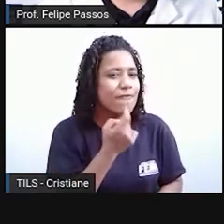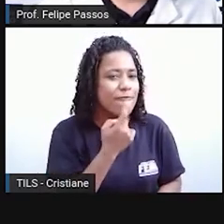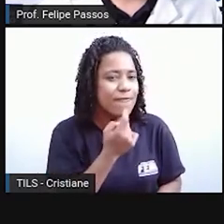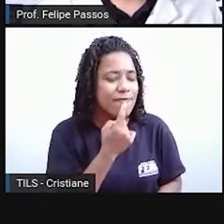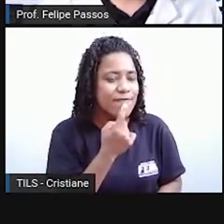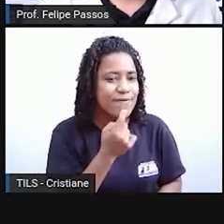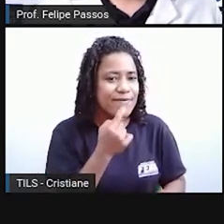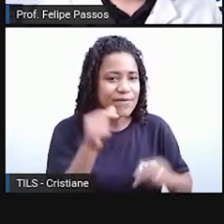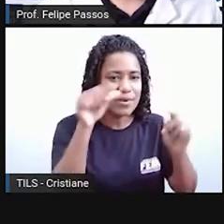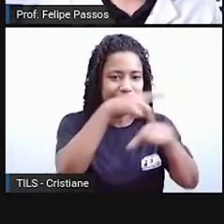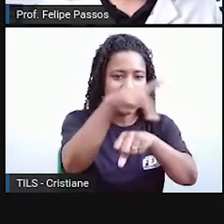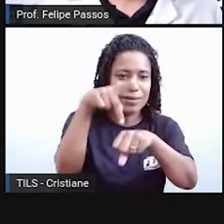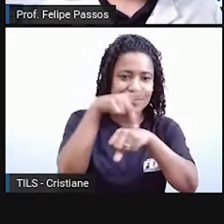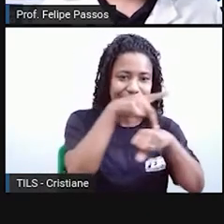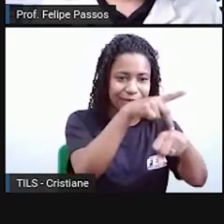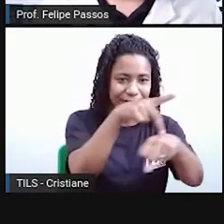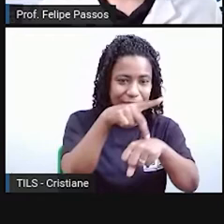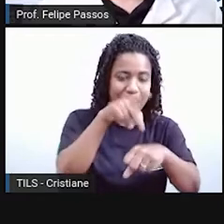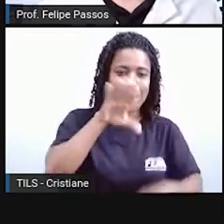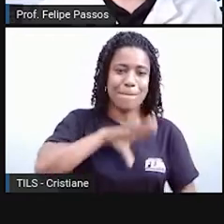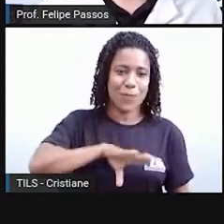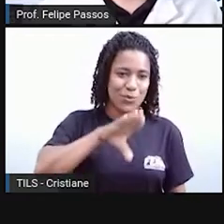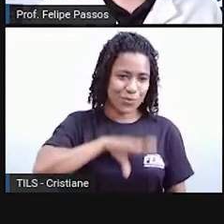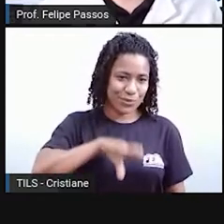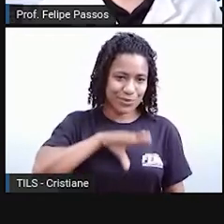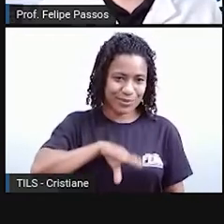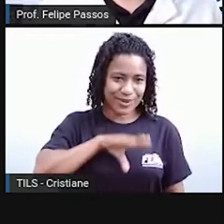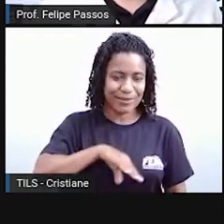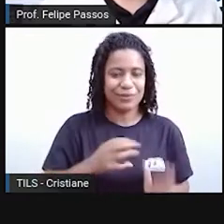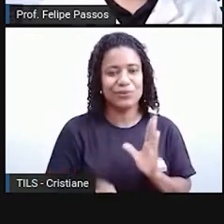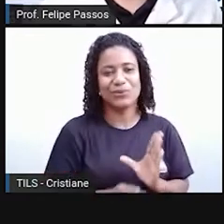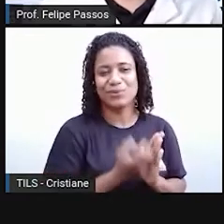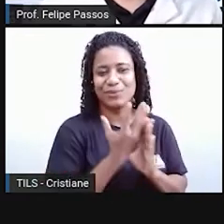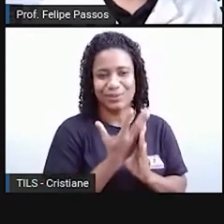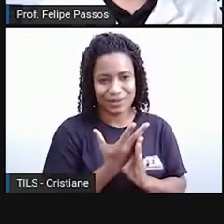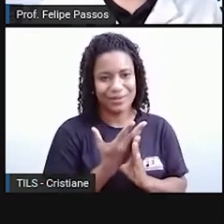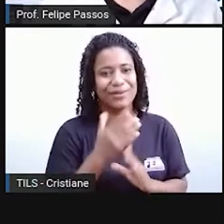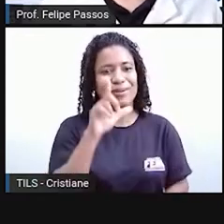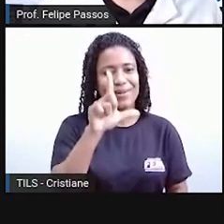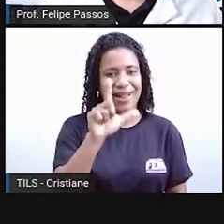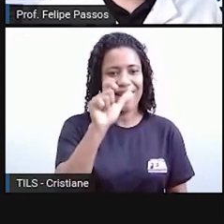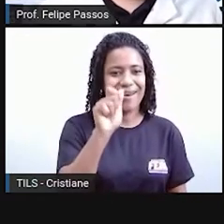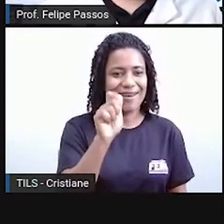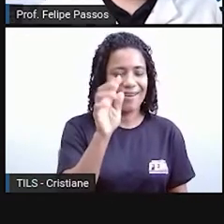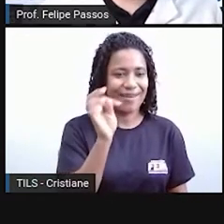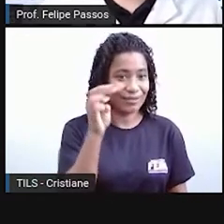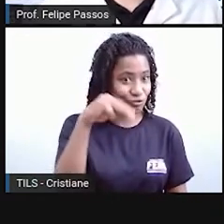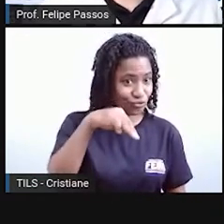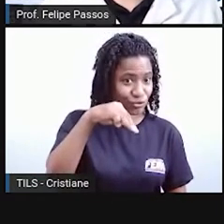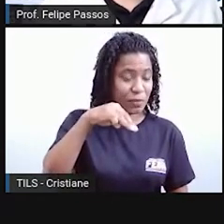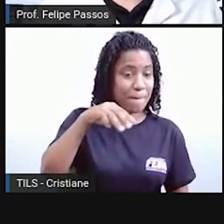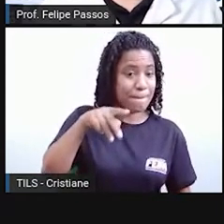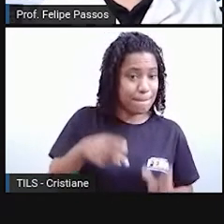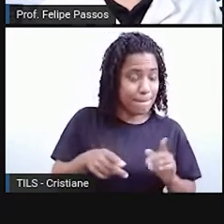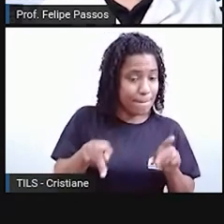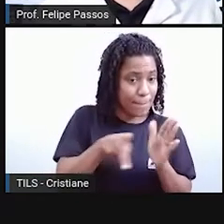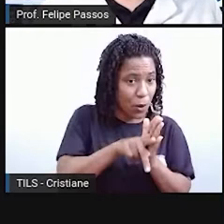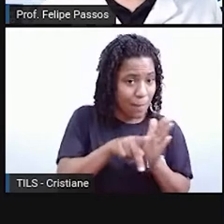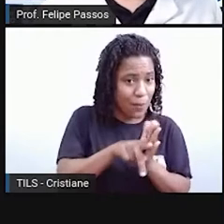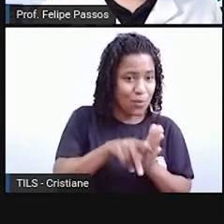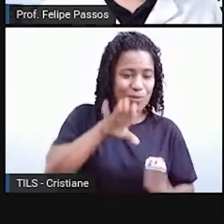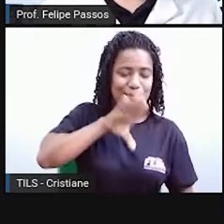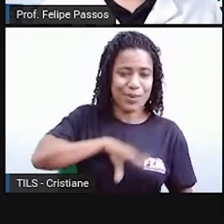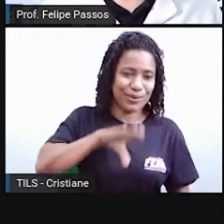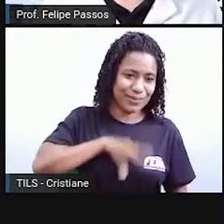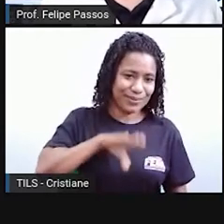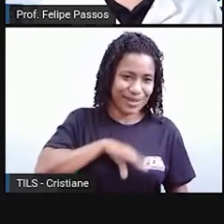canto é o Portugal. Nessa região desenvolveu-se o idioma português. E aí você já conhece